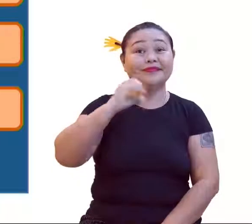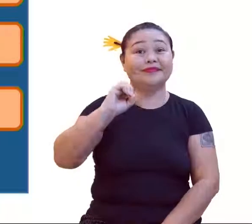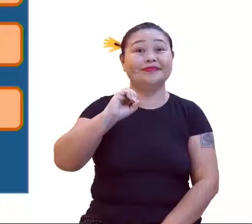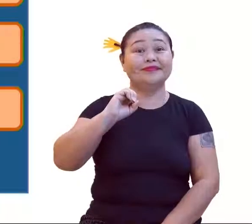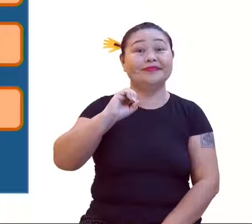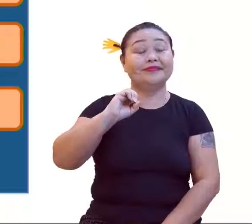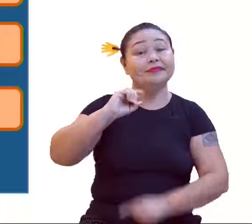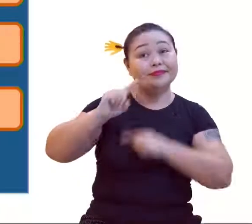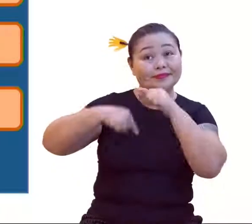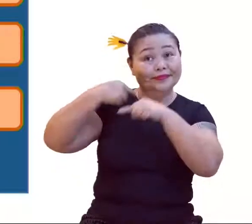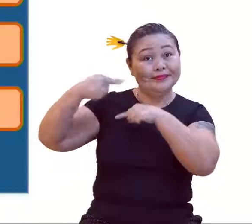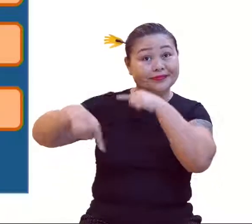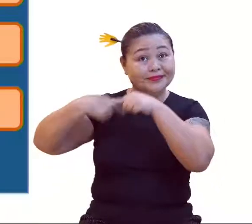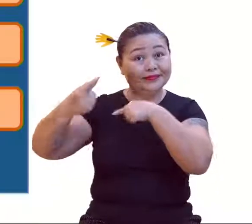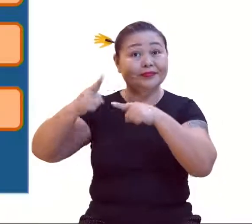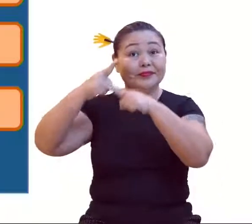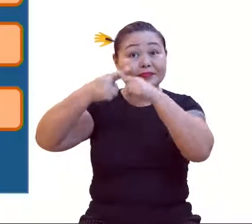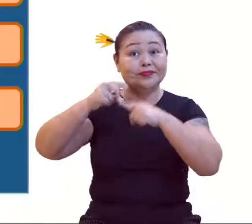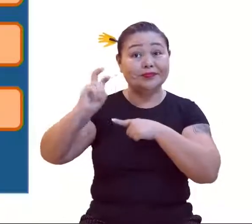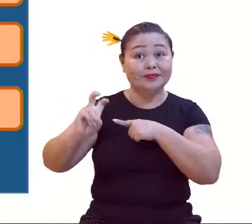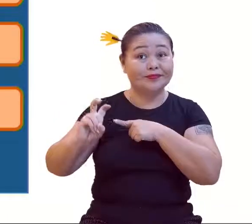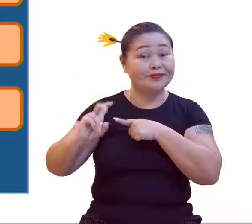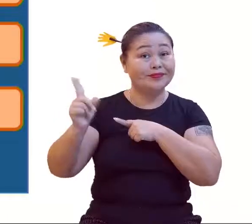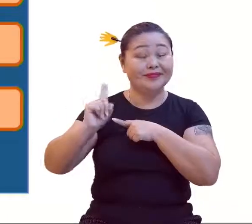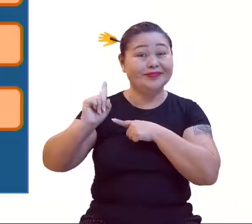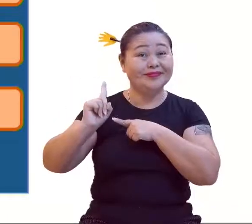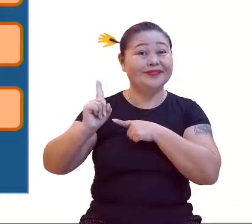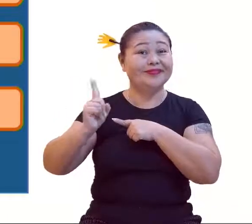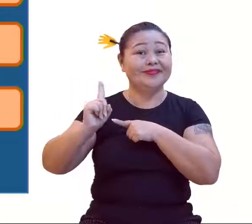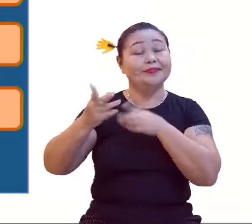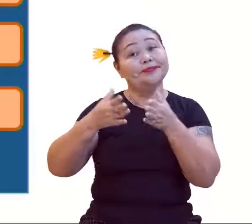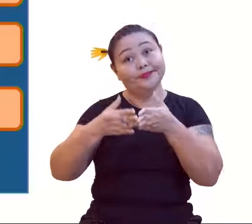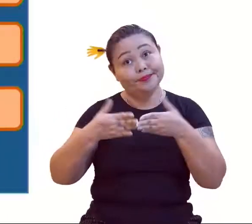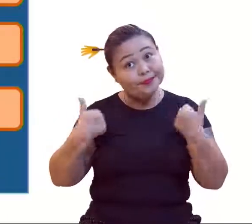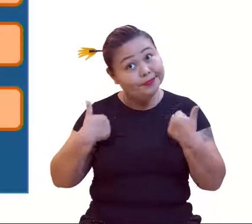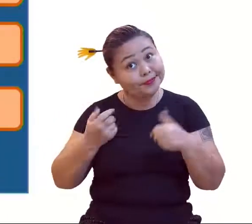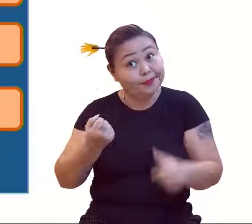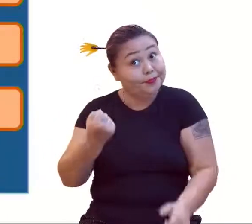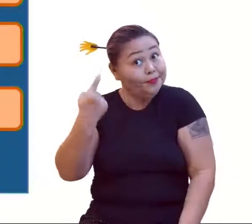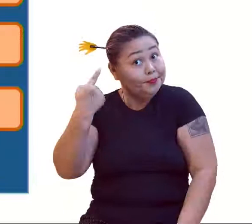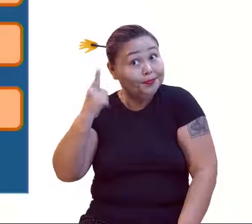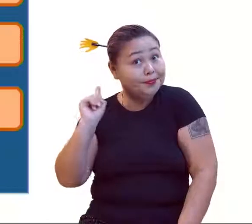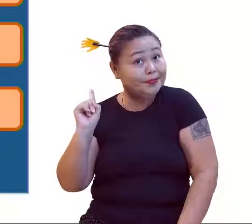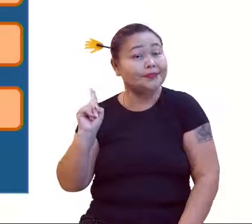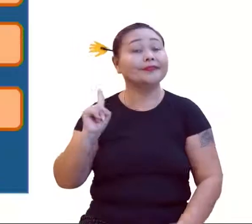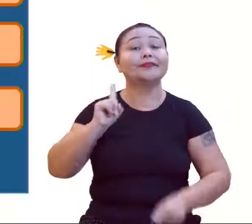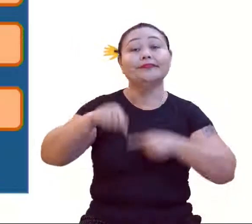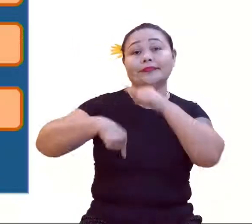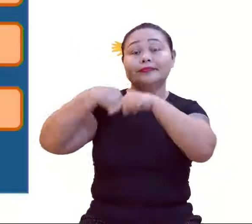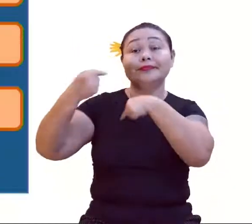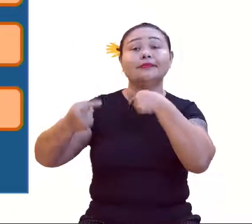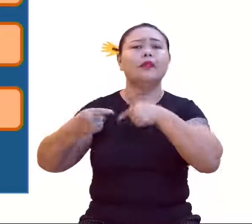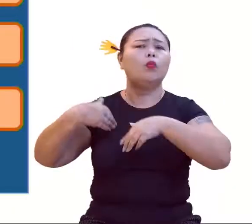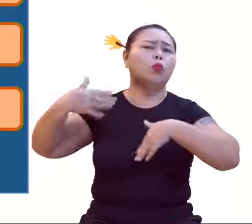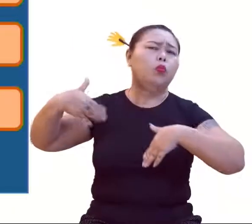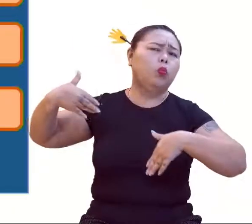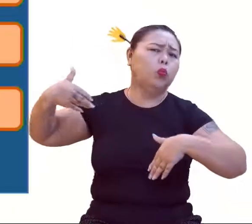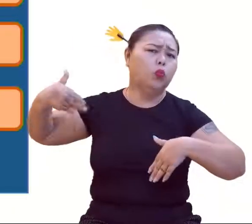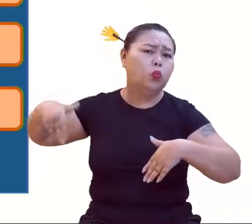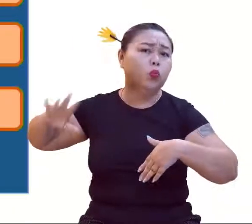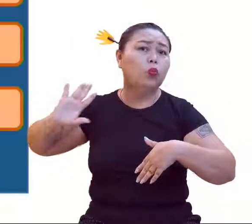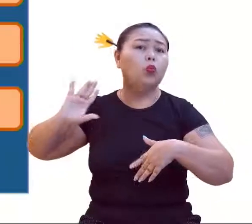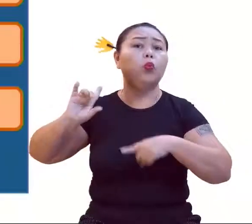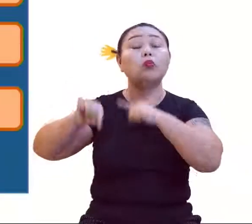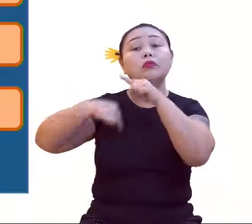É uma sequência de múltiplos de 5? Não, né, gente? Por favor, essa é absurda, né? É uma sequência infinita ou o